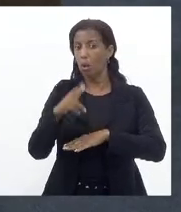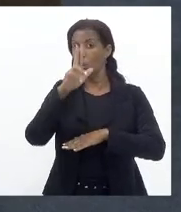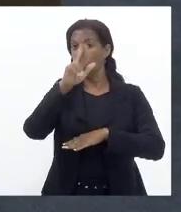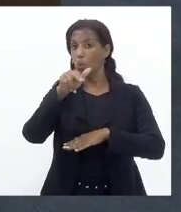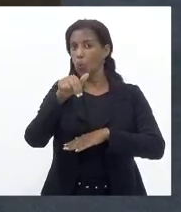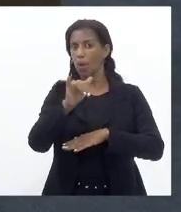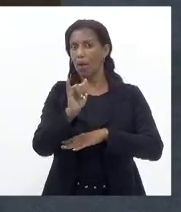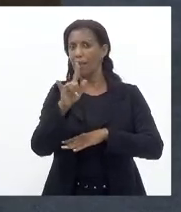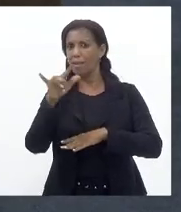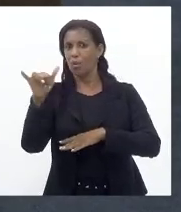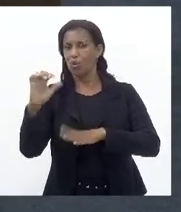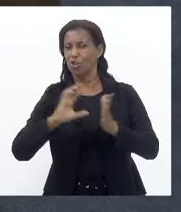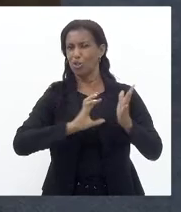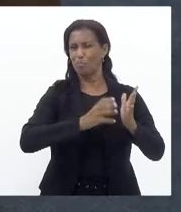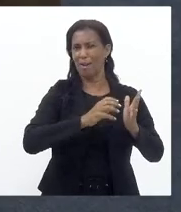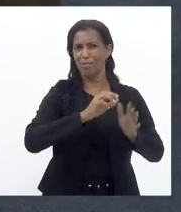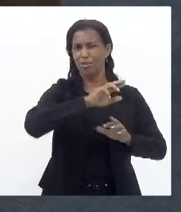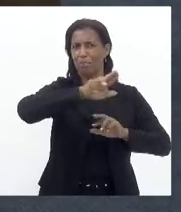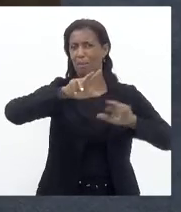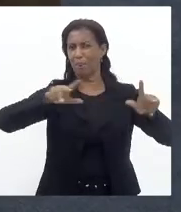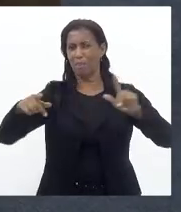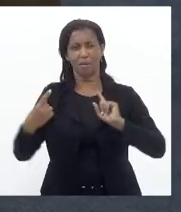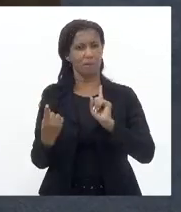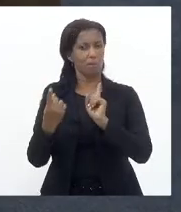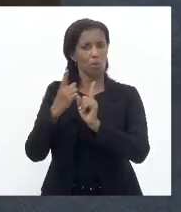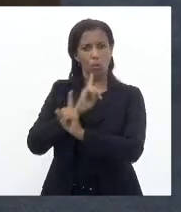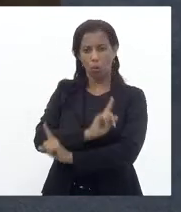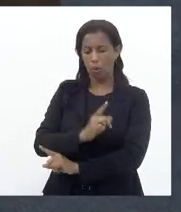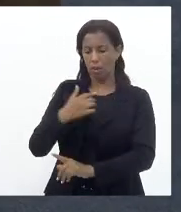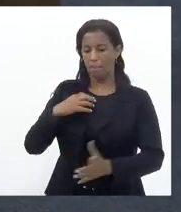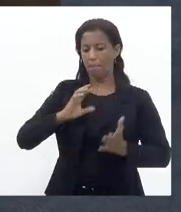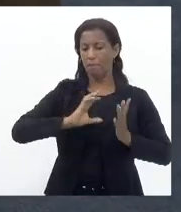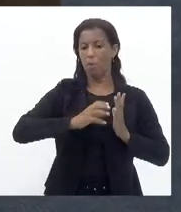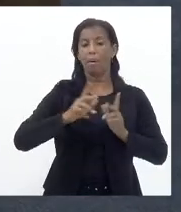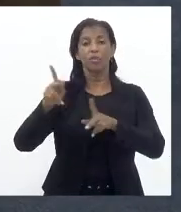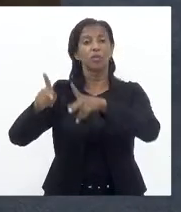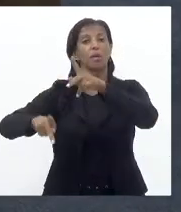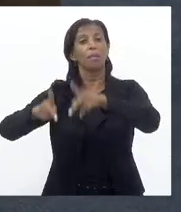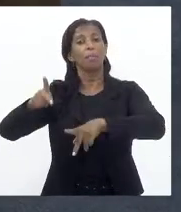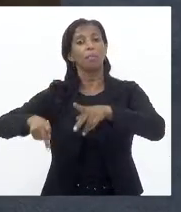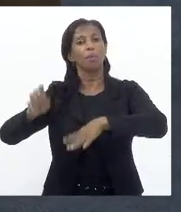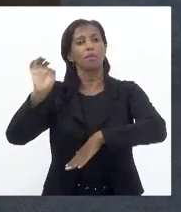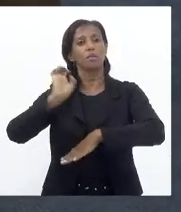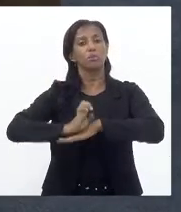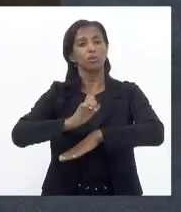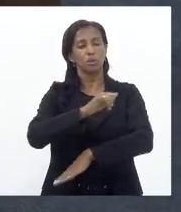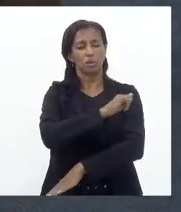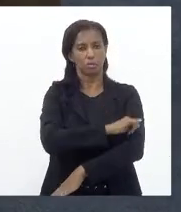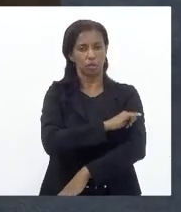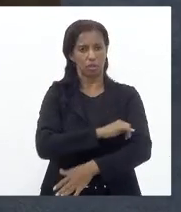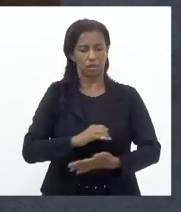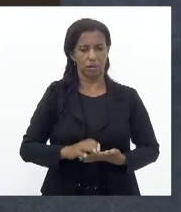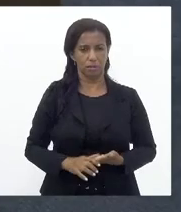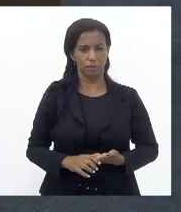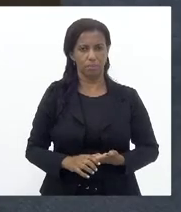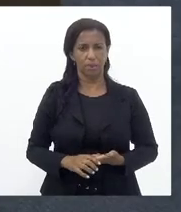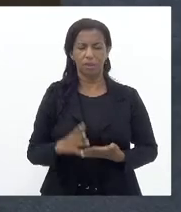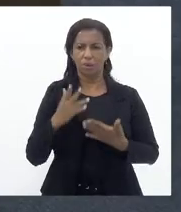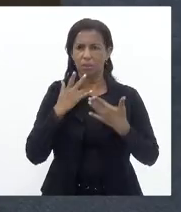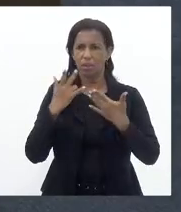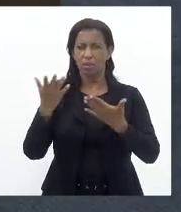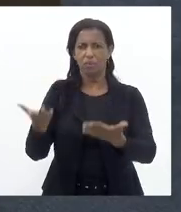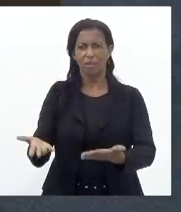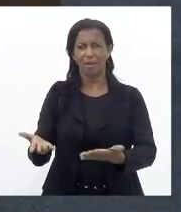Ideologia partidária Muito pelo contrário Eu sempre digo Que o meu partido É a população Do estado do Rio de Janeiro Então eu quero dizer Para a vossa excelência